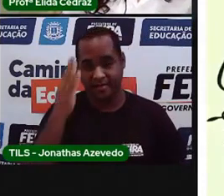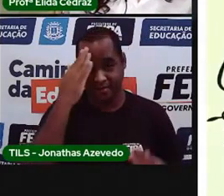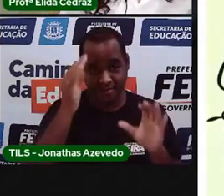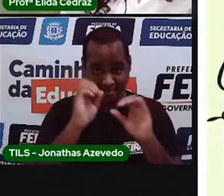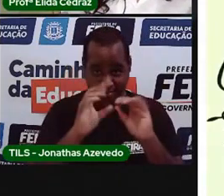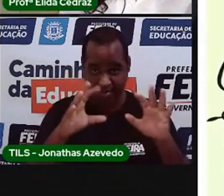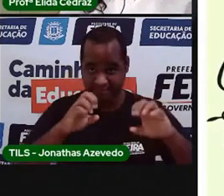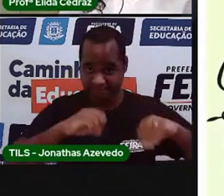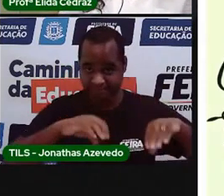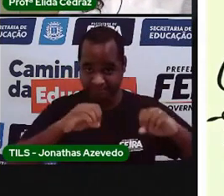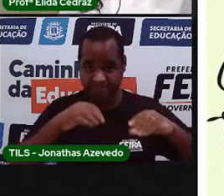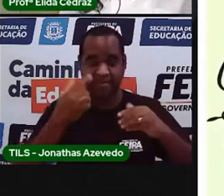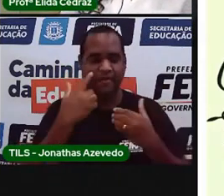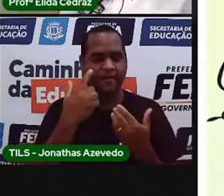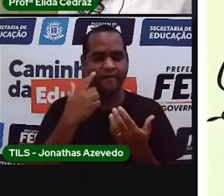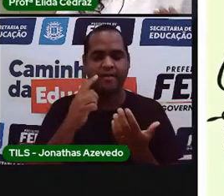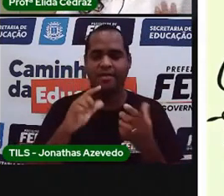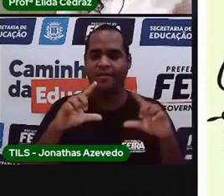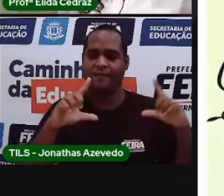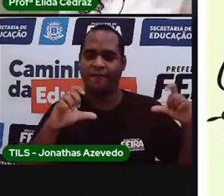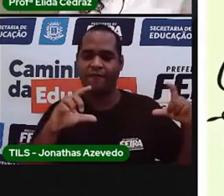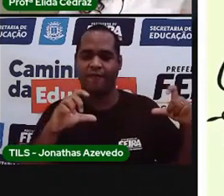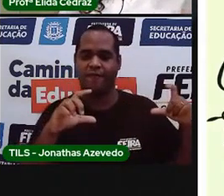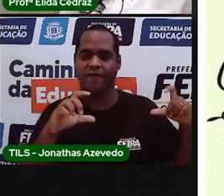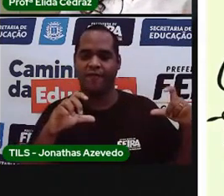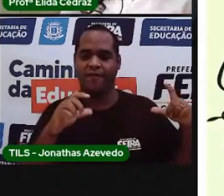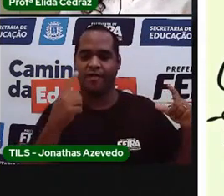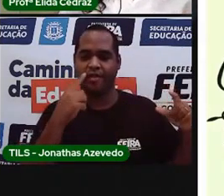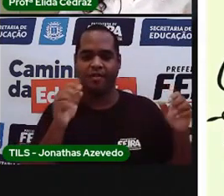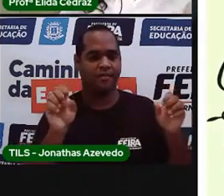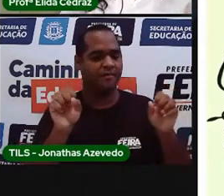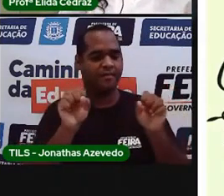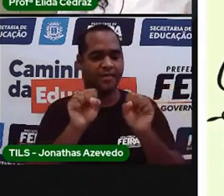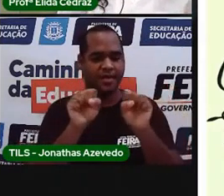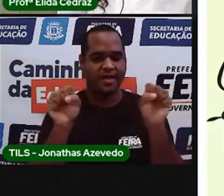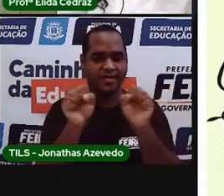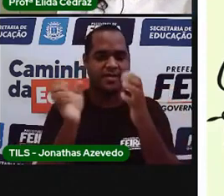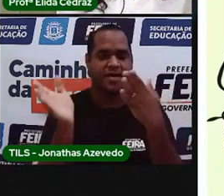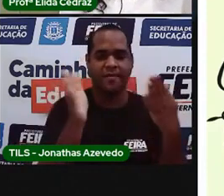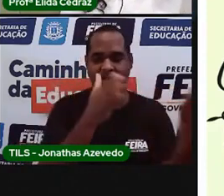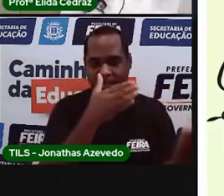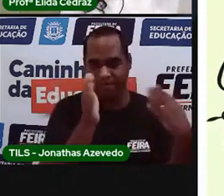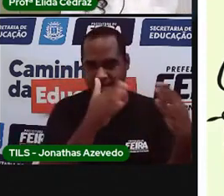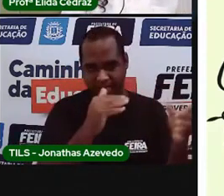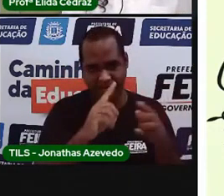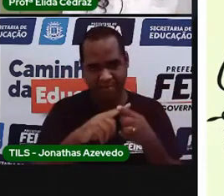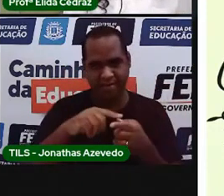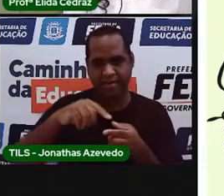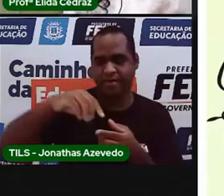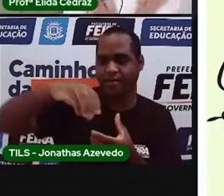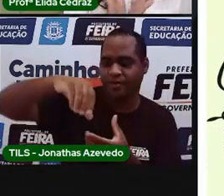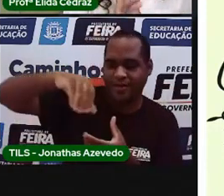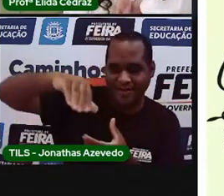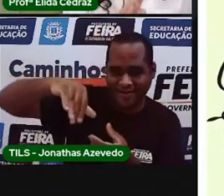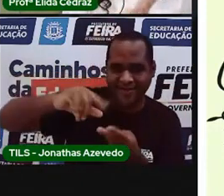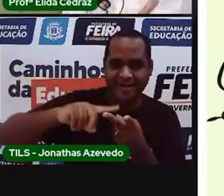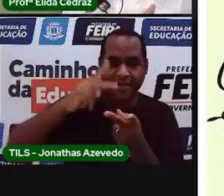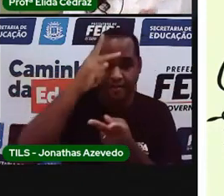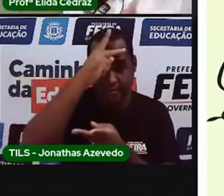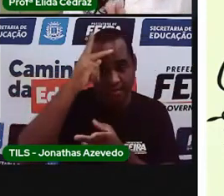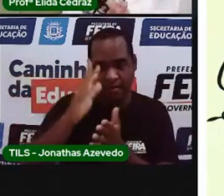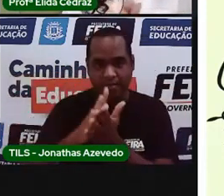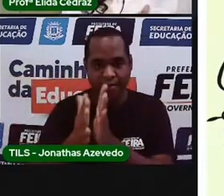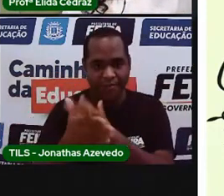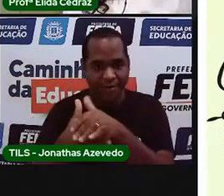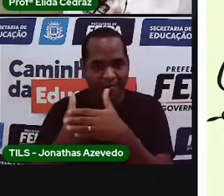A imagem que você vê nesse slide é uma torneira e uma pessoa lavando as